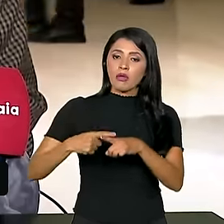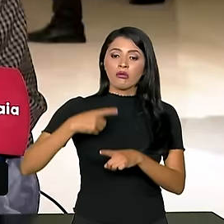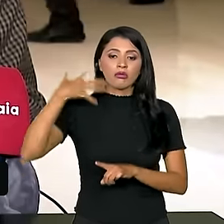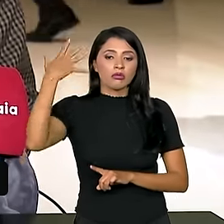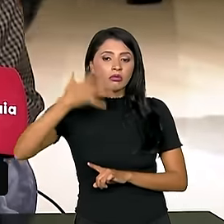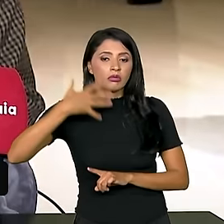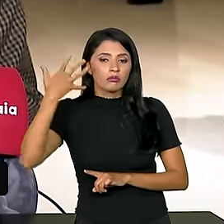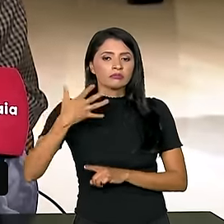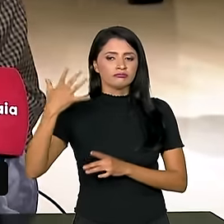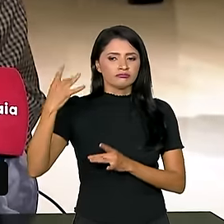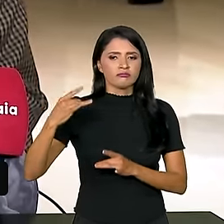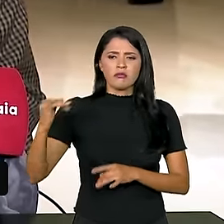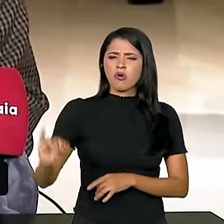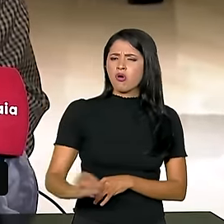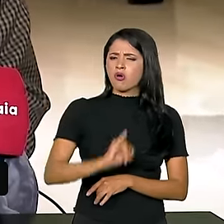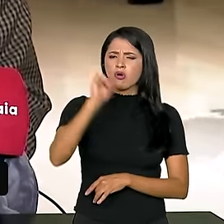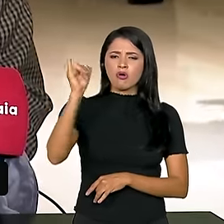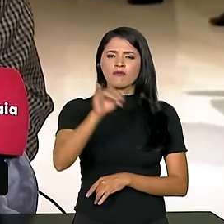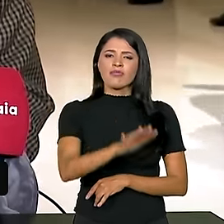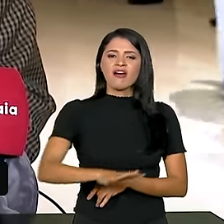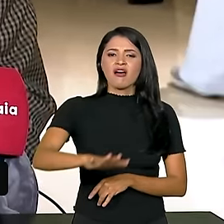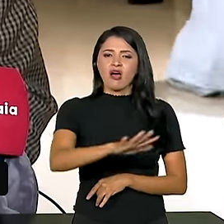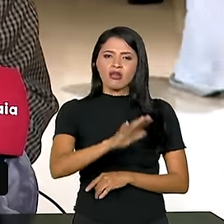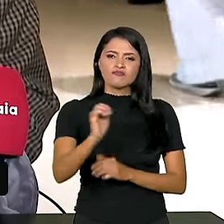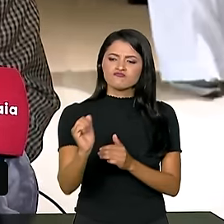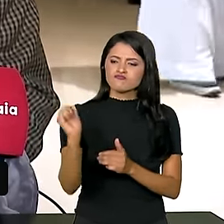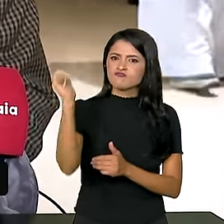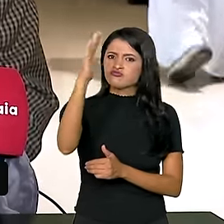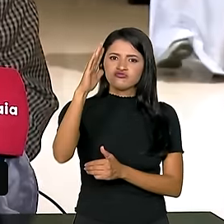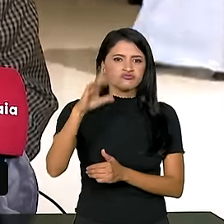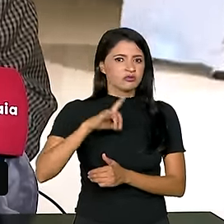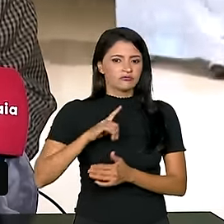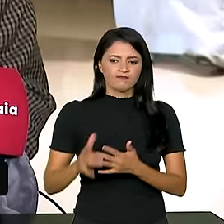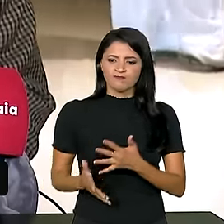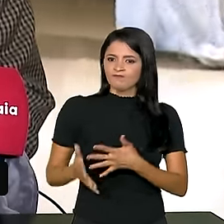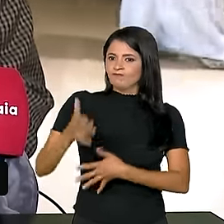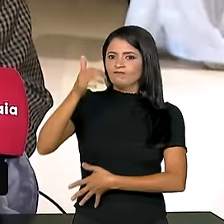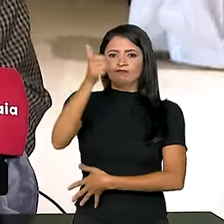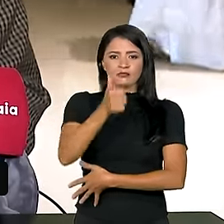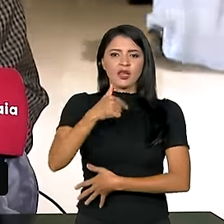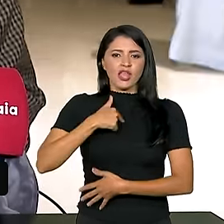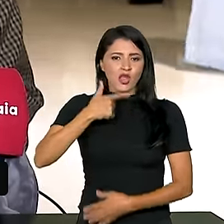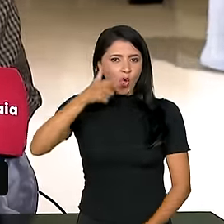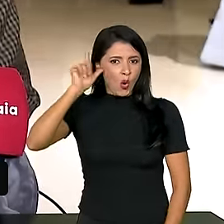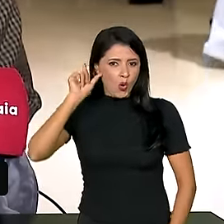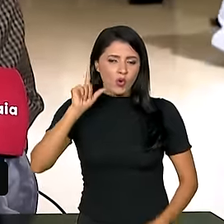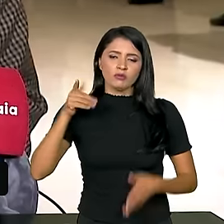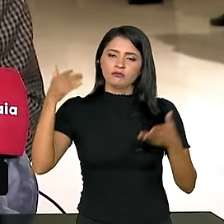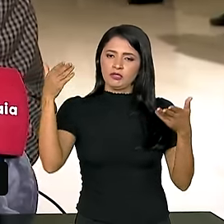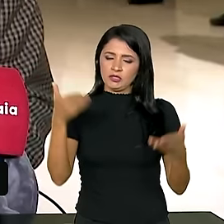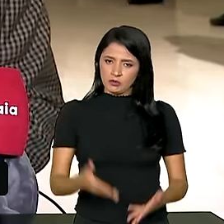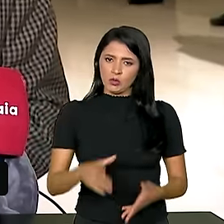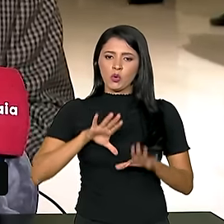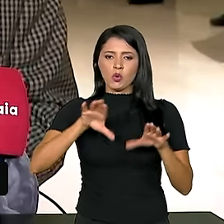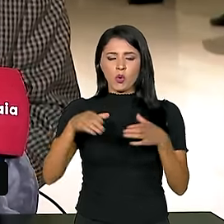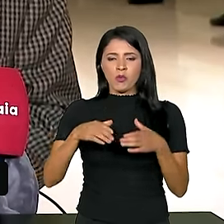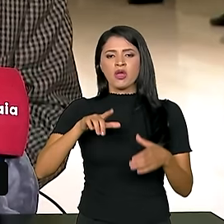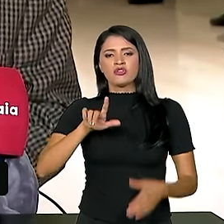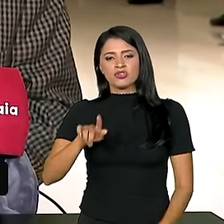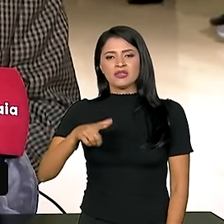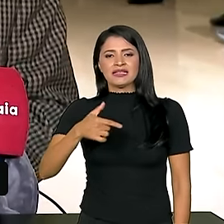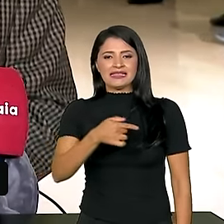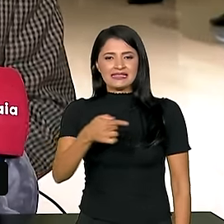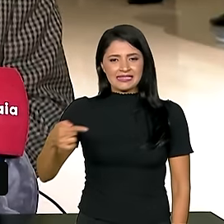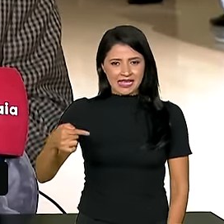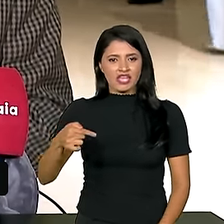muita substância, no segmento de alto nível e, no dia de ontem, ele participou da cúpula do G77 e China